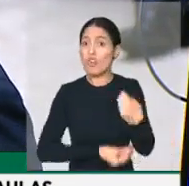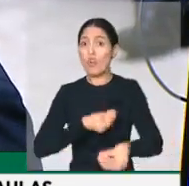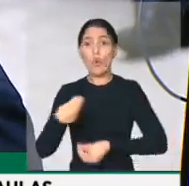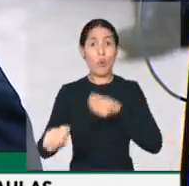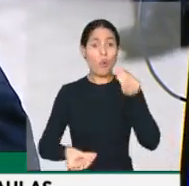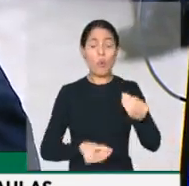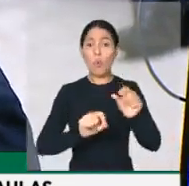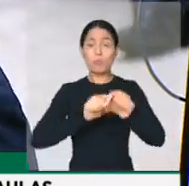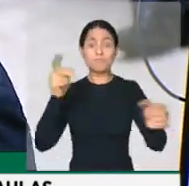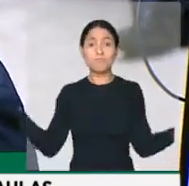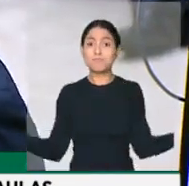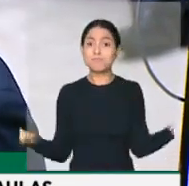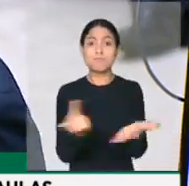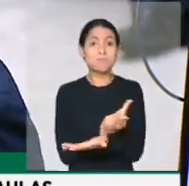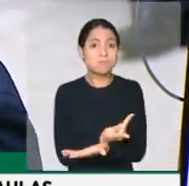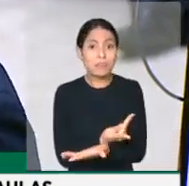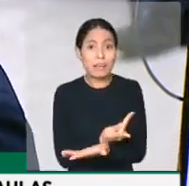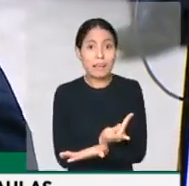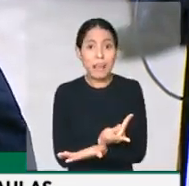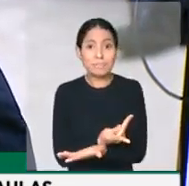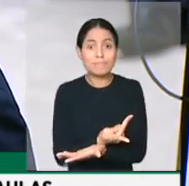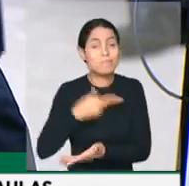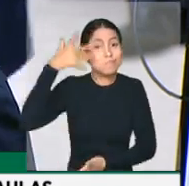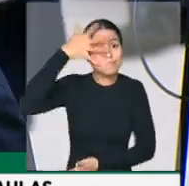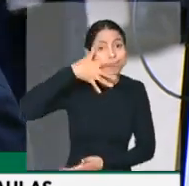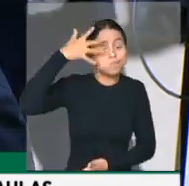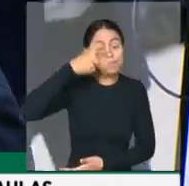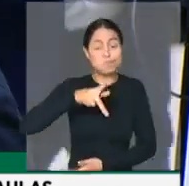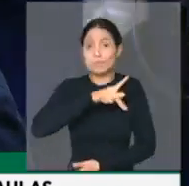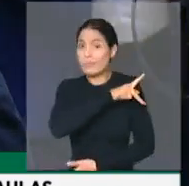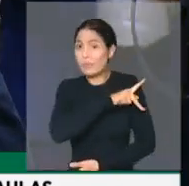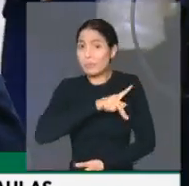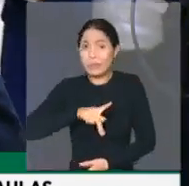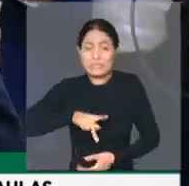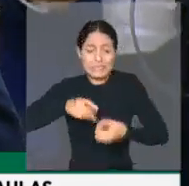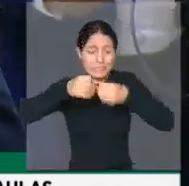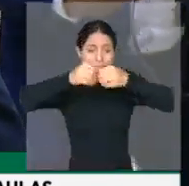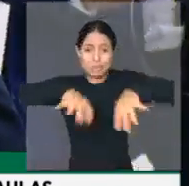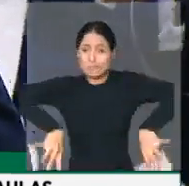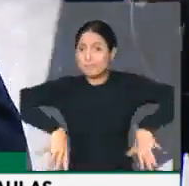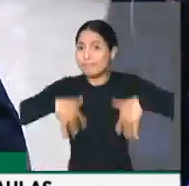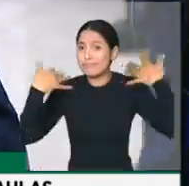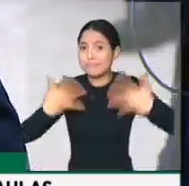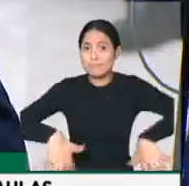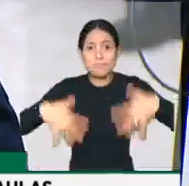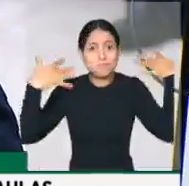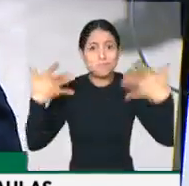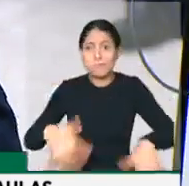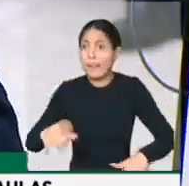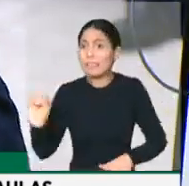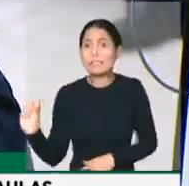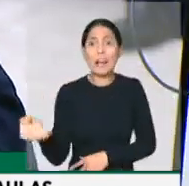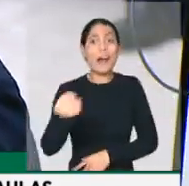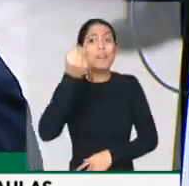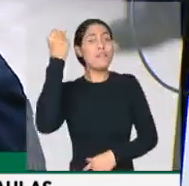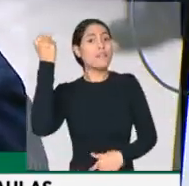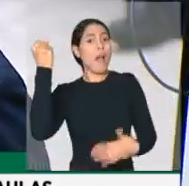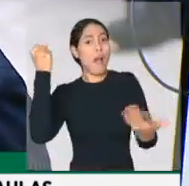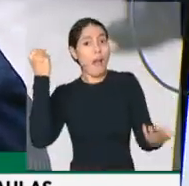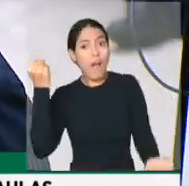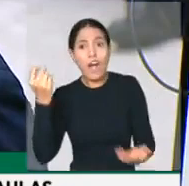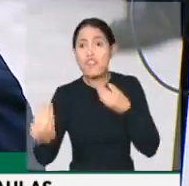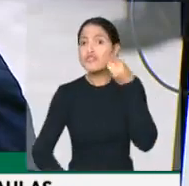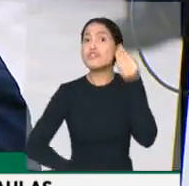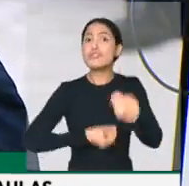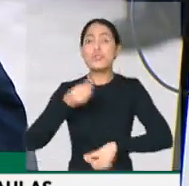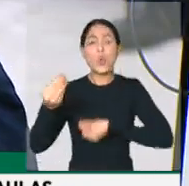desastroso comunicado do Presidente. É de uma gravidade sem tamanho que o Presidente tenha